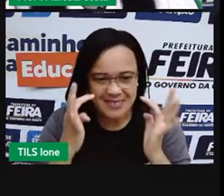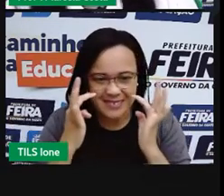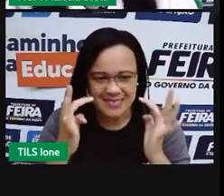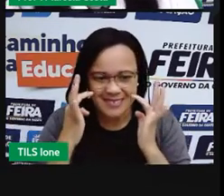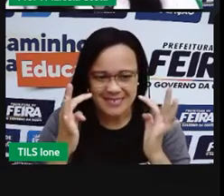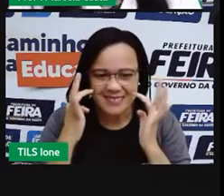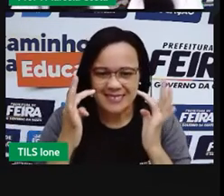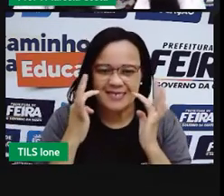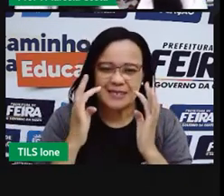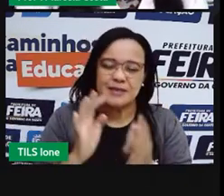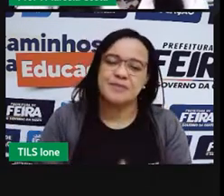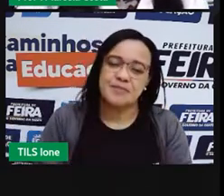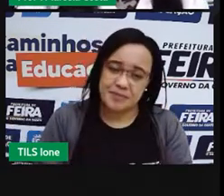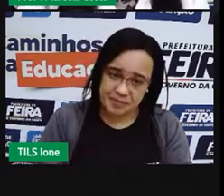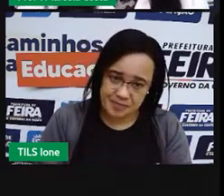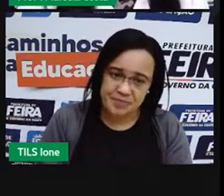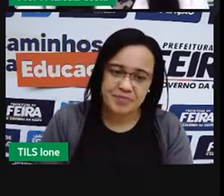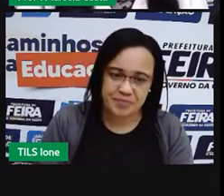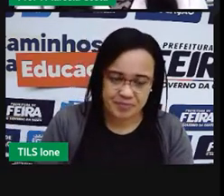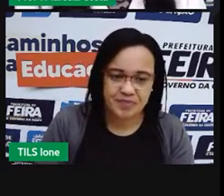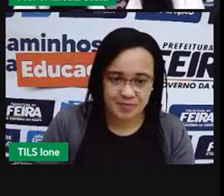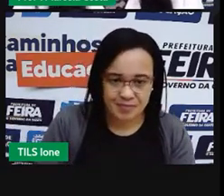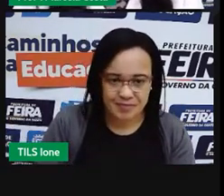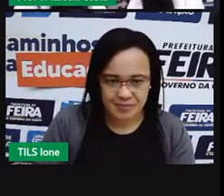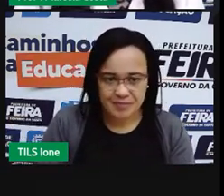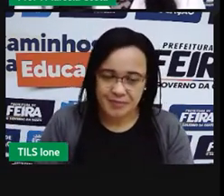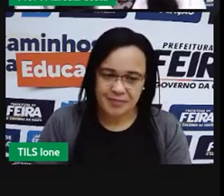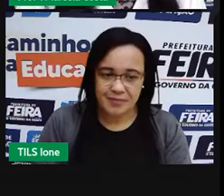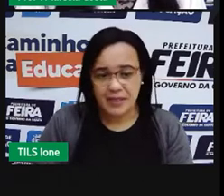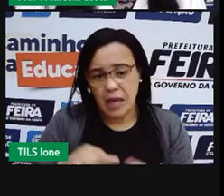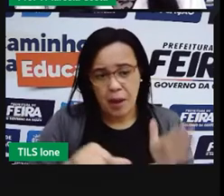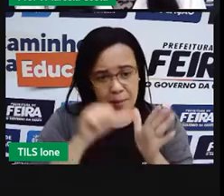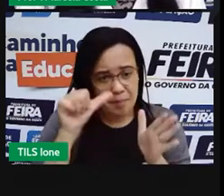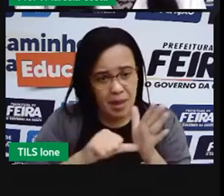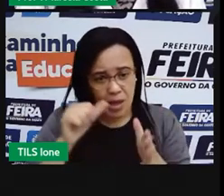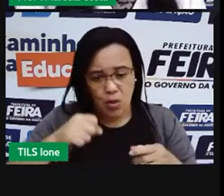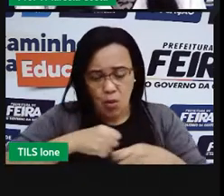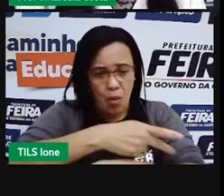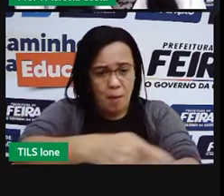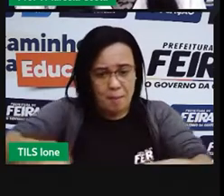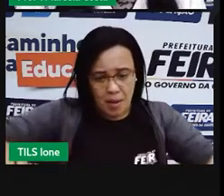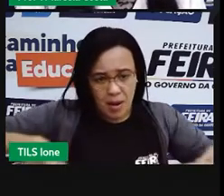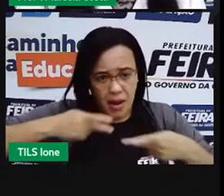Então, uma das dicas vem o sabão e todos os outros de uma vez só.